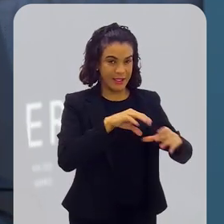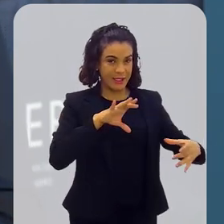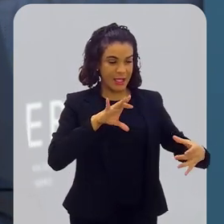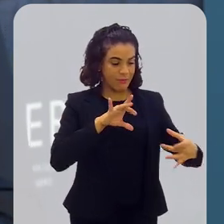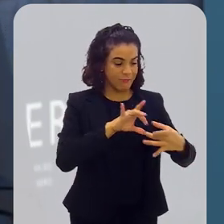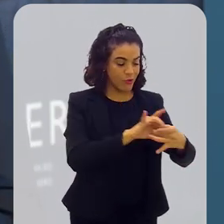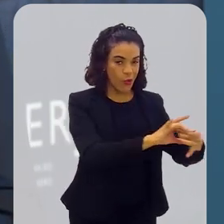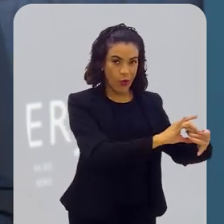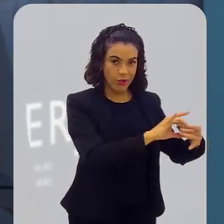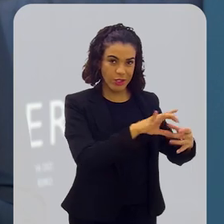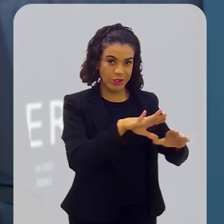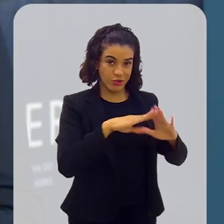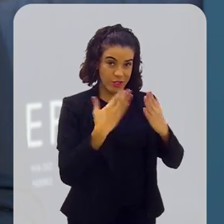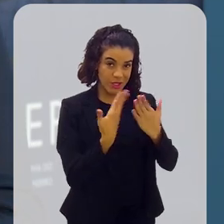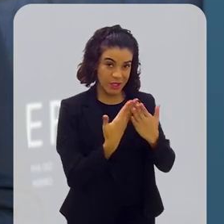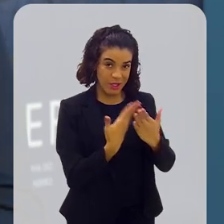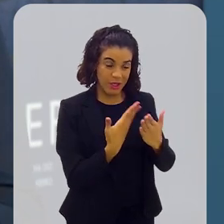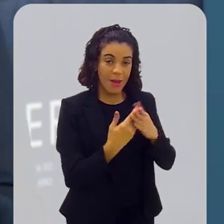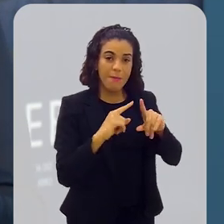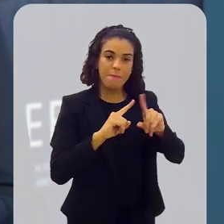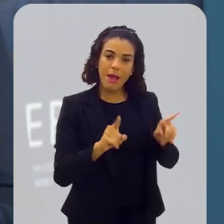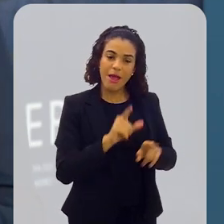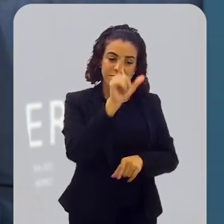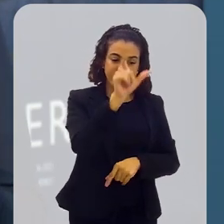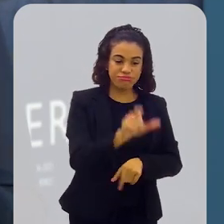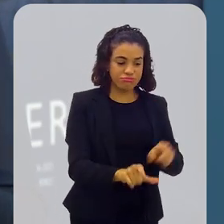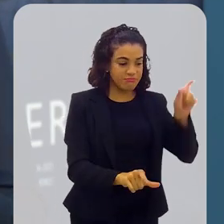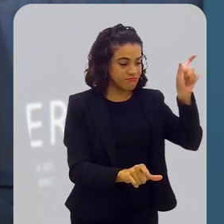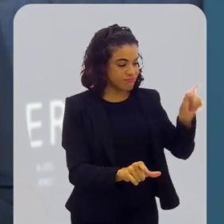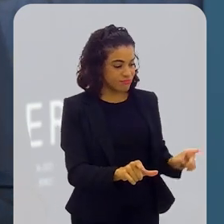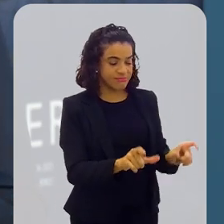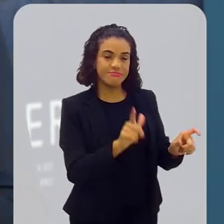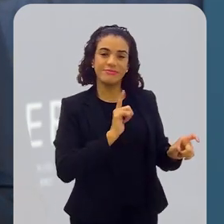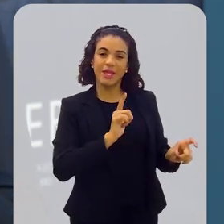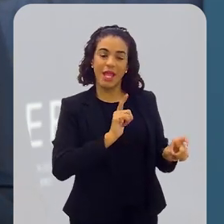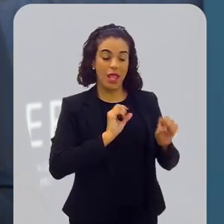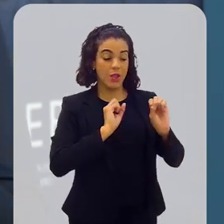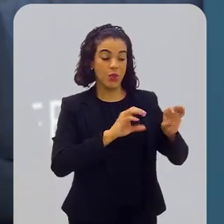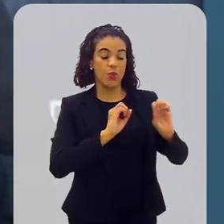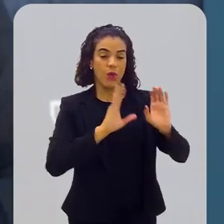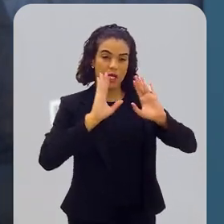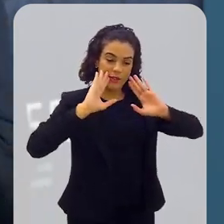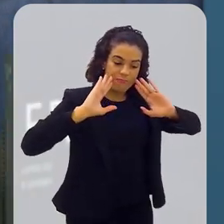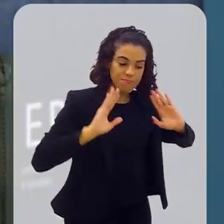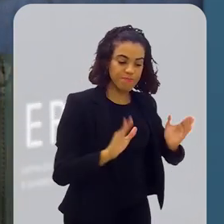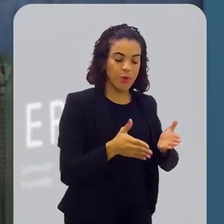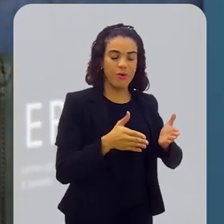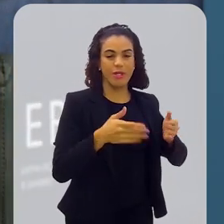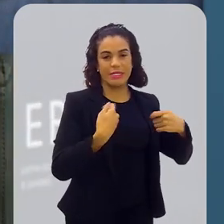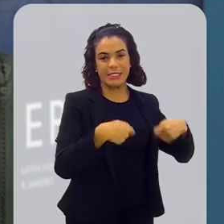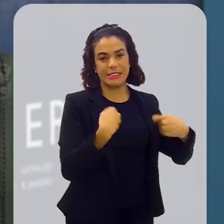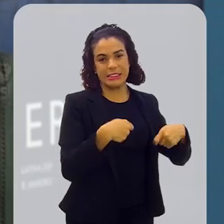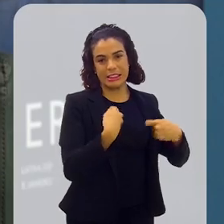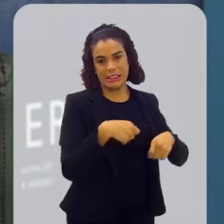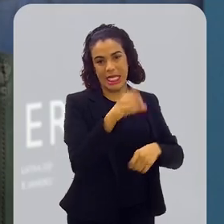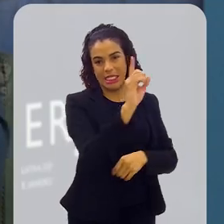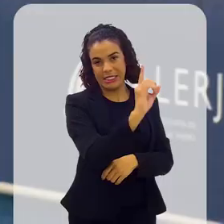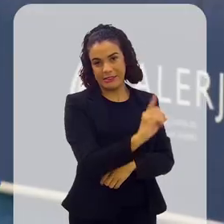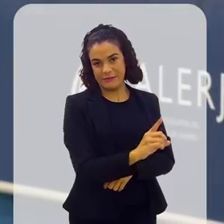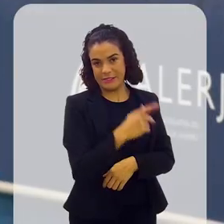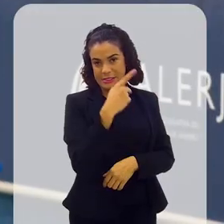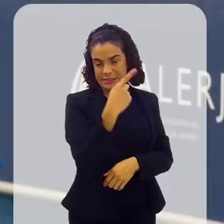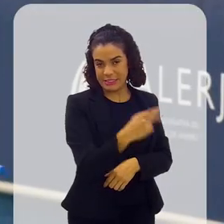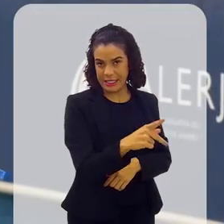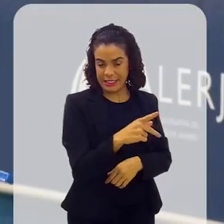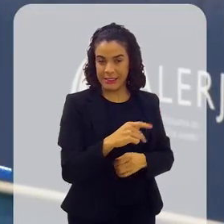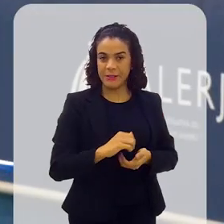de um contexto educacional, porém, esse indivíduo, em alguns momentos, ele recebe uma educação que é especial para ele. É